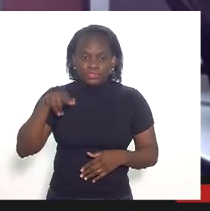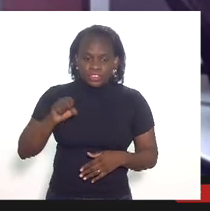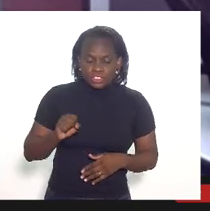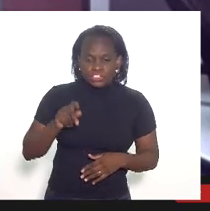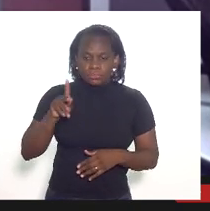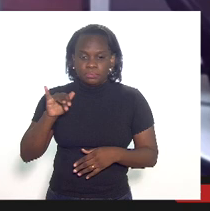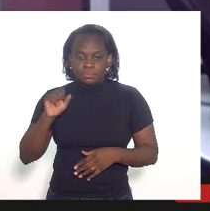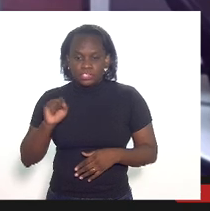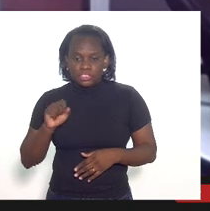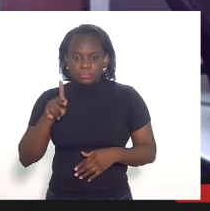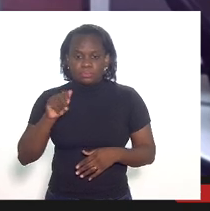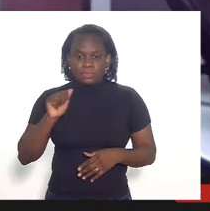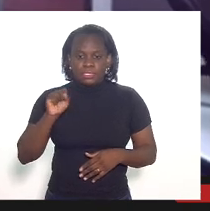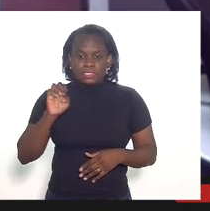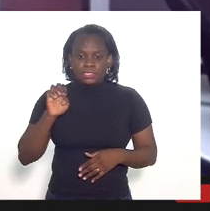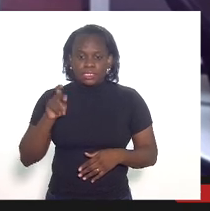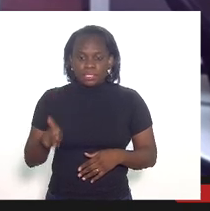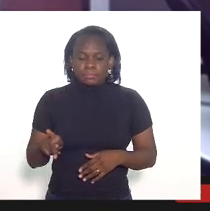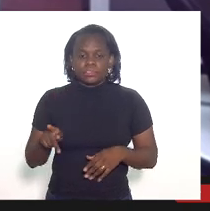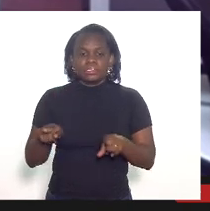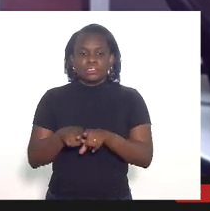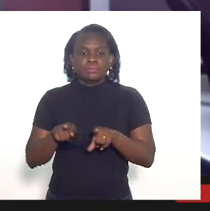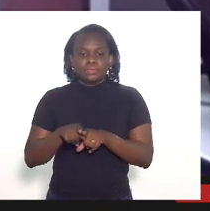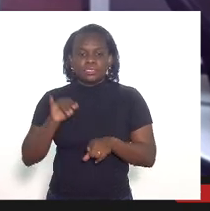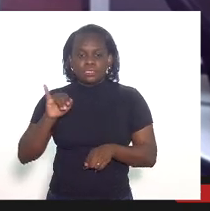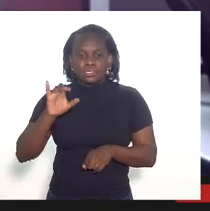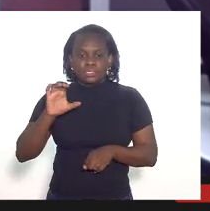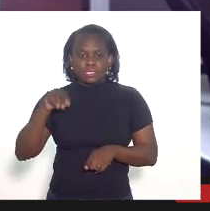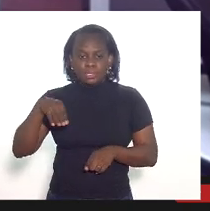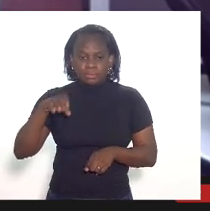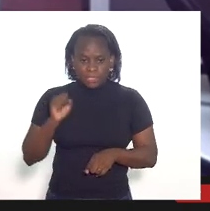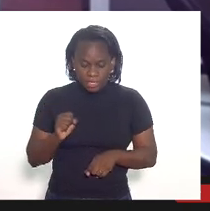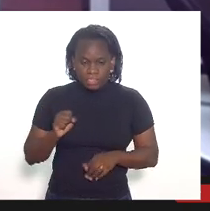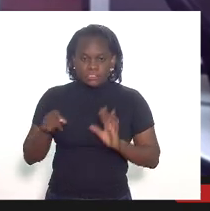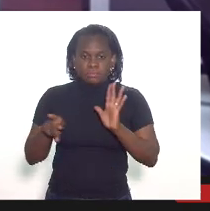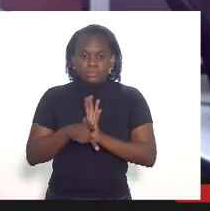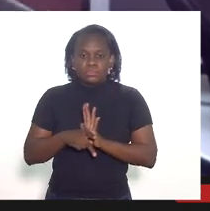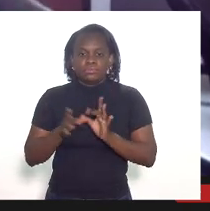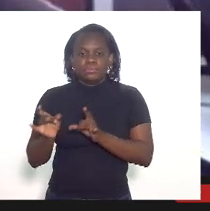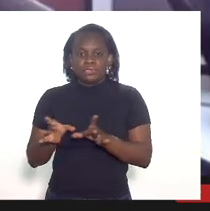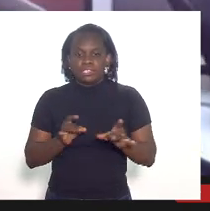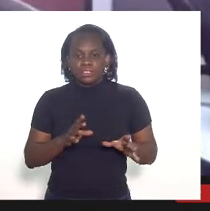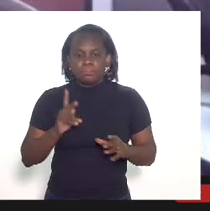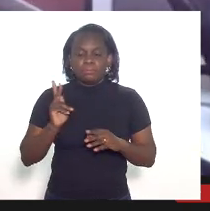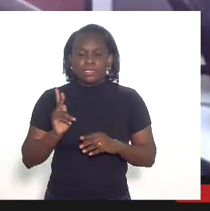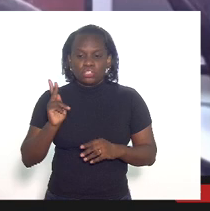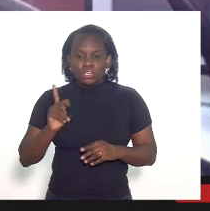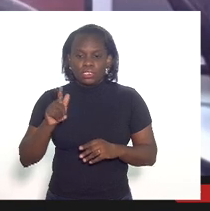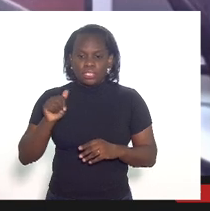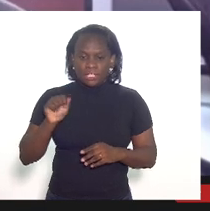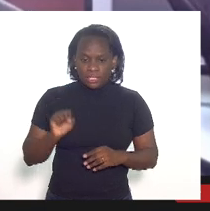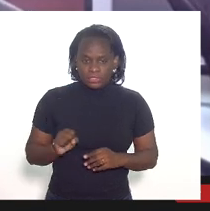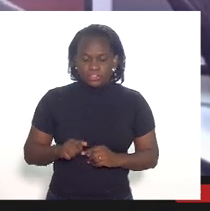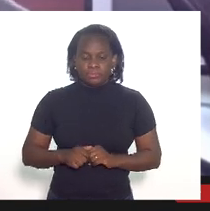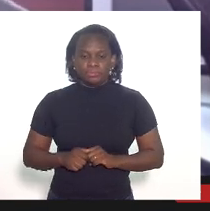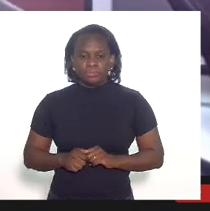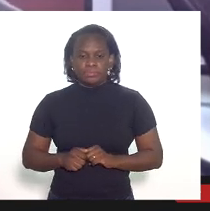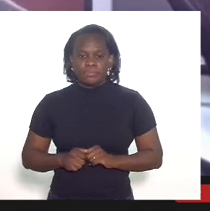PASEP e por último o ICMS incidente sobre a venda de petróleo e gás natural